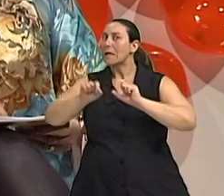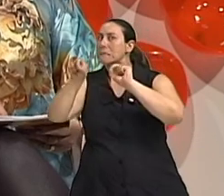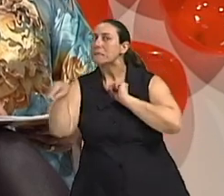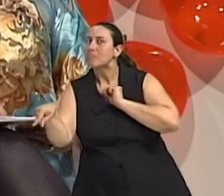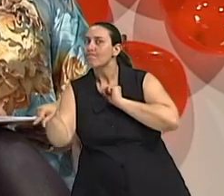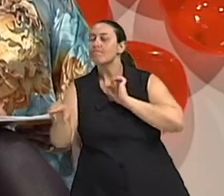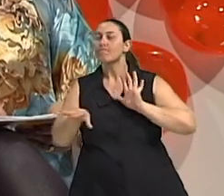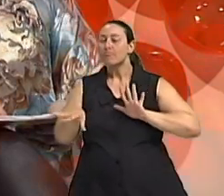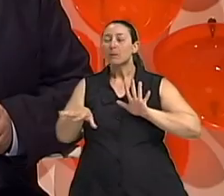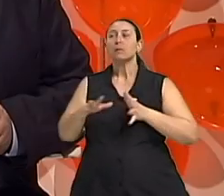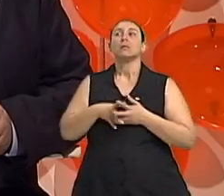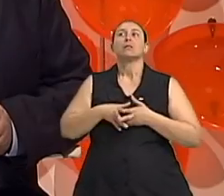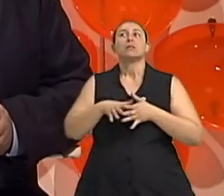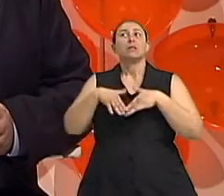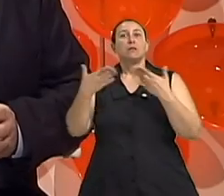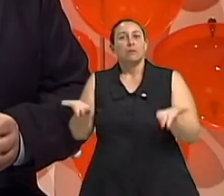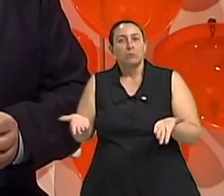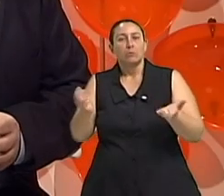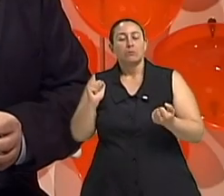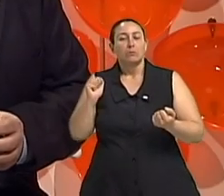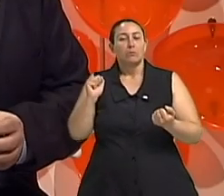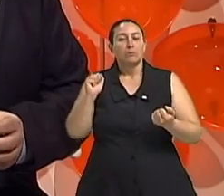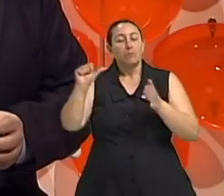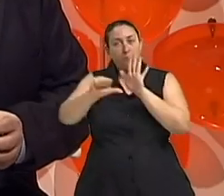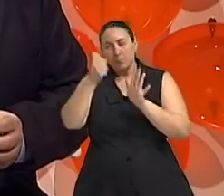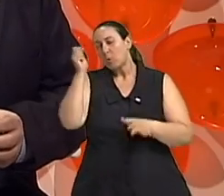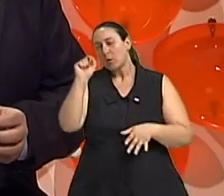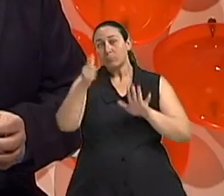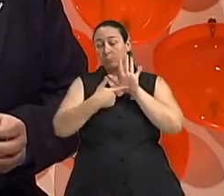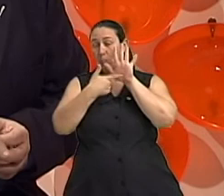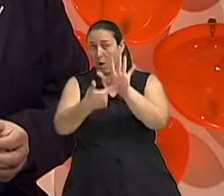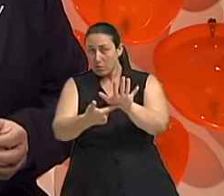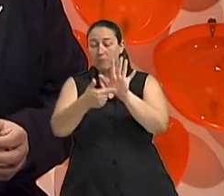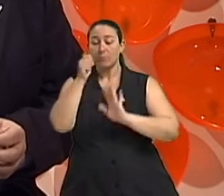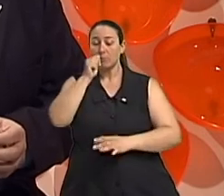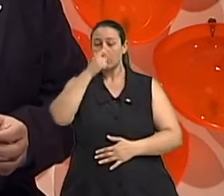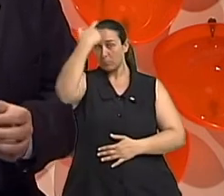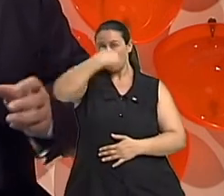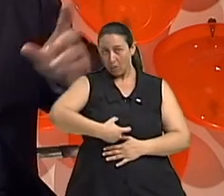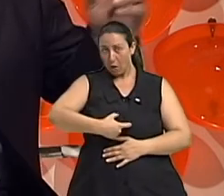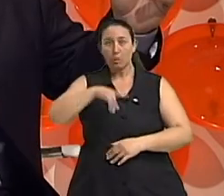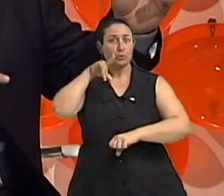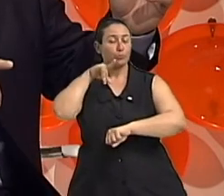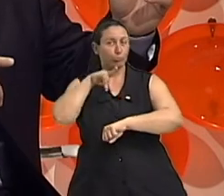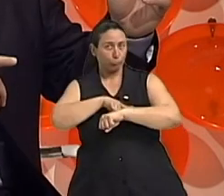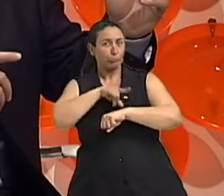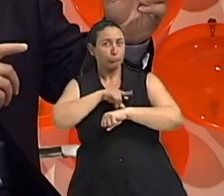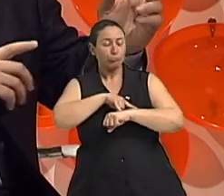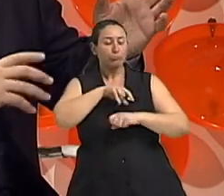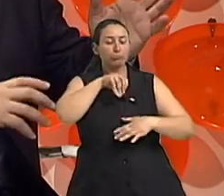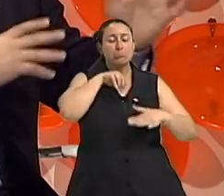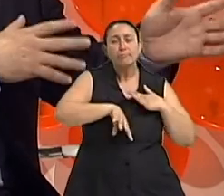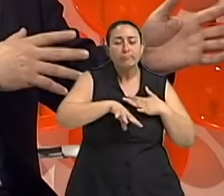nós. Sim. Então, a primeira manifestação da doença da mulher é a incontinência urinária. O homem, na maioria